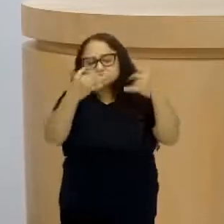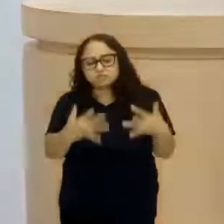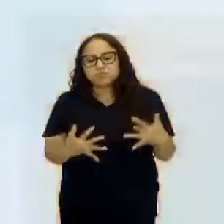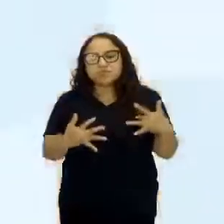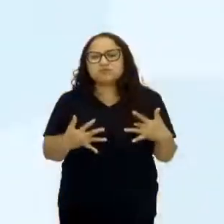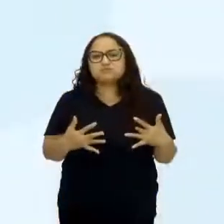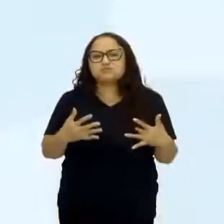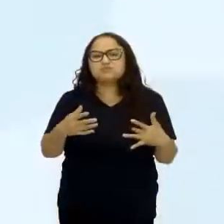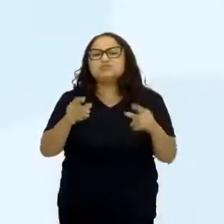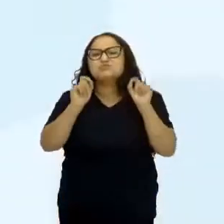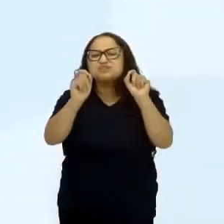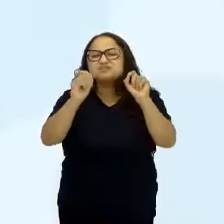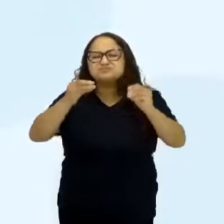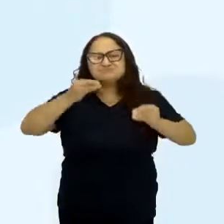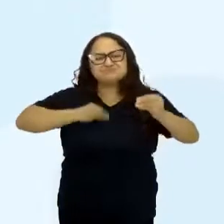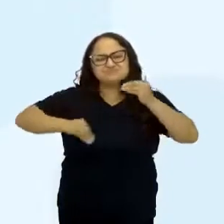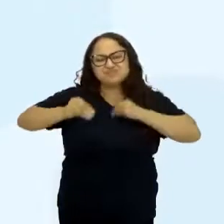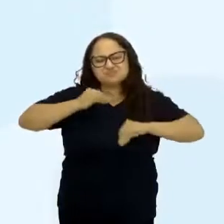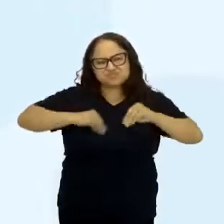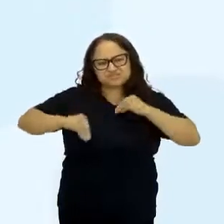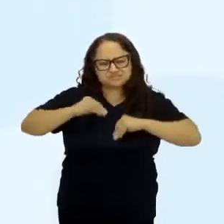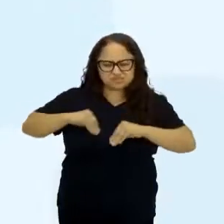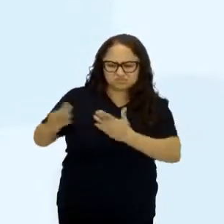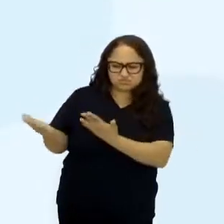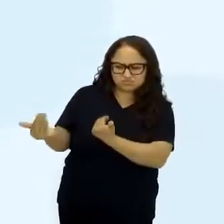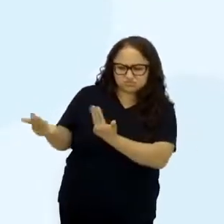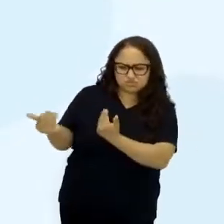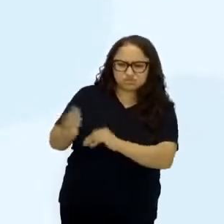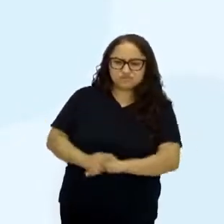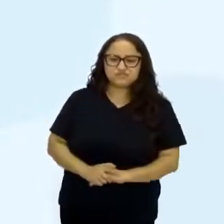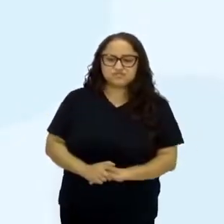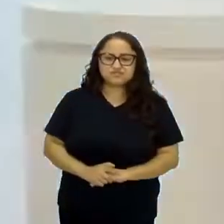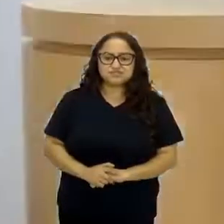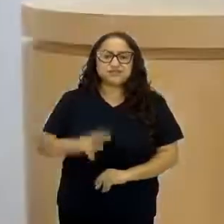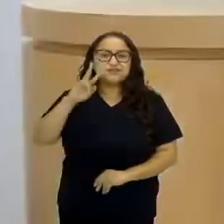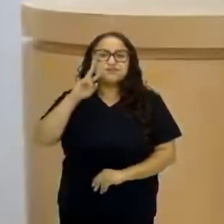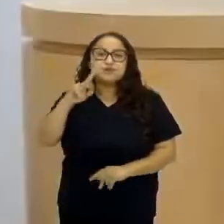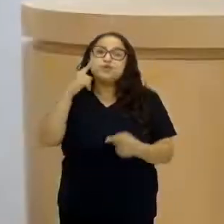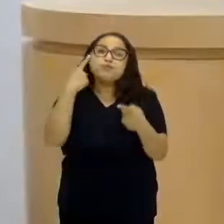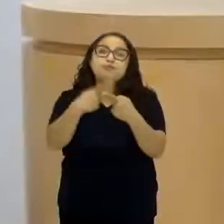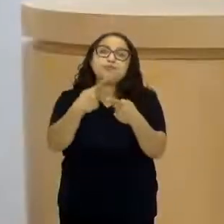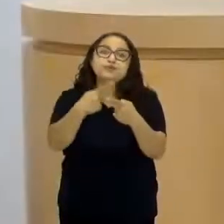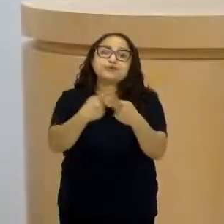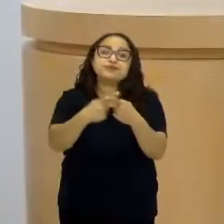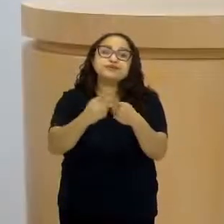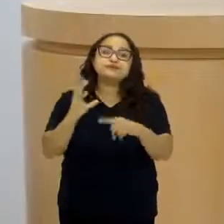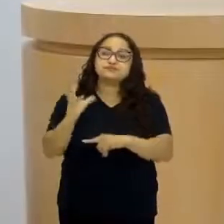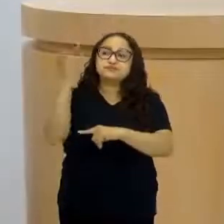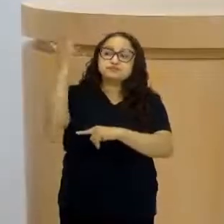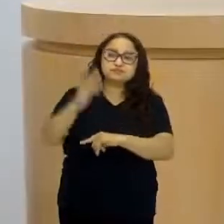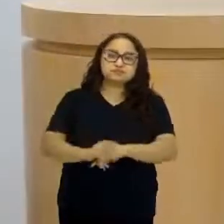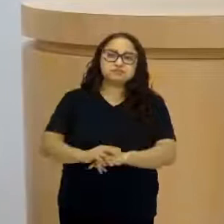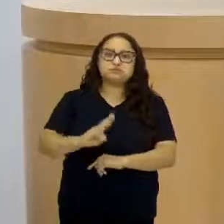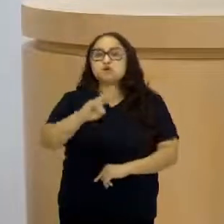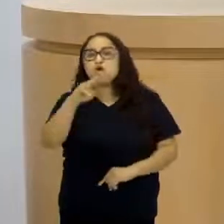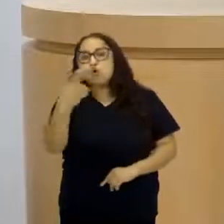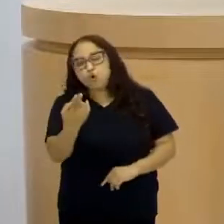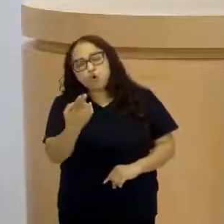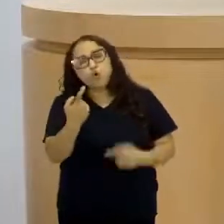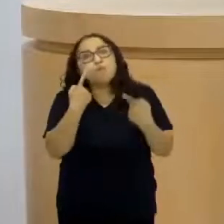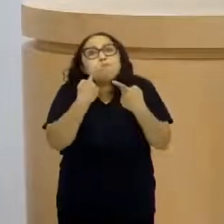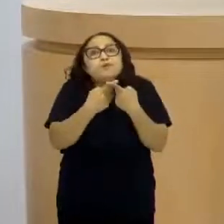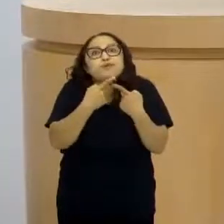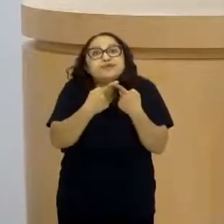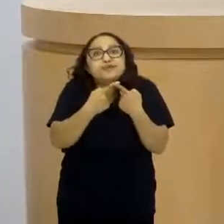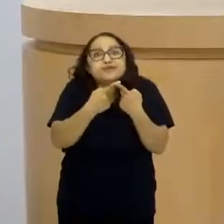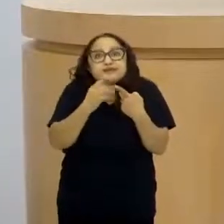depressão nos jovens. E aí a gente vai ver a causa dessa depressão ou as possíveis causas,